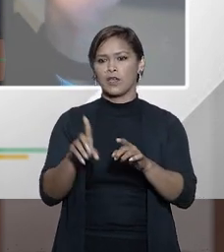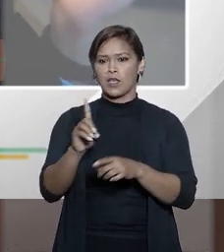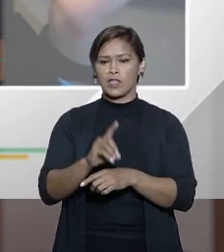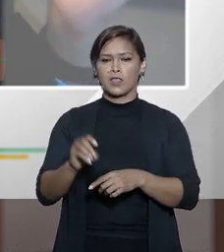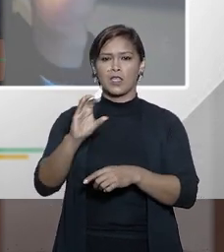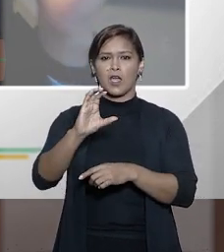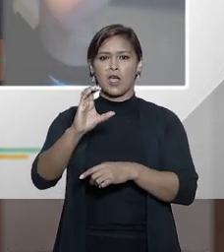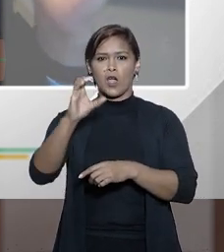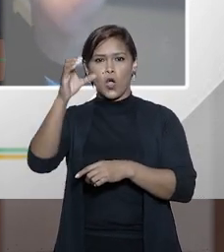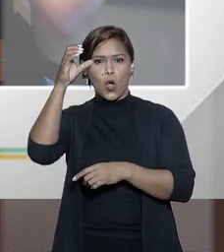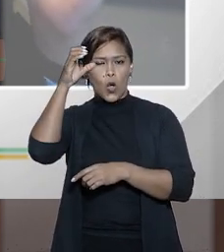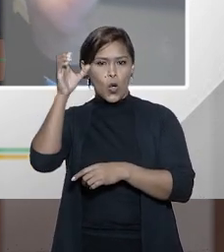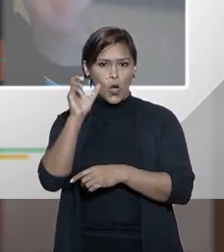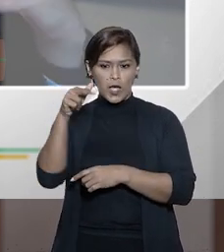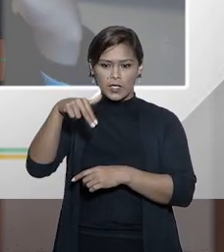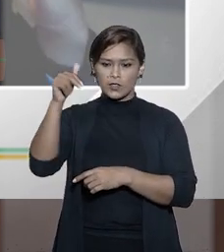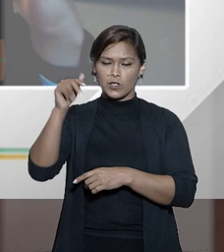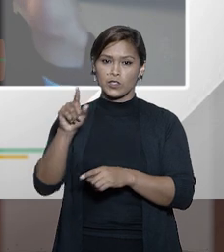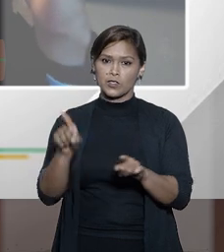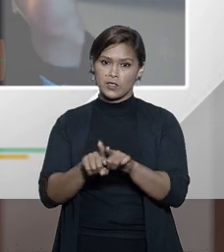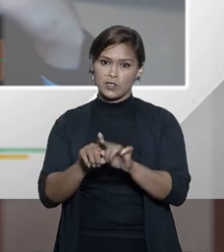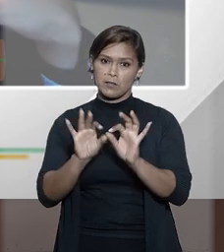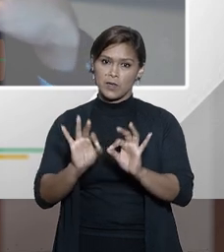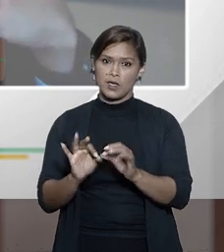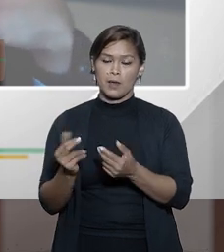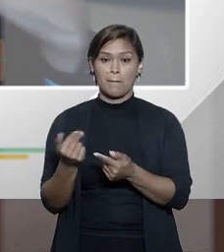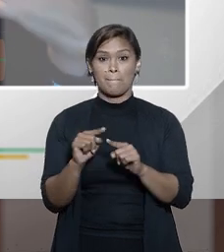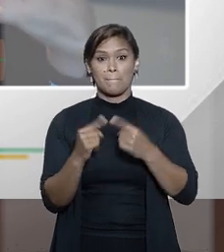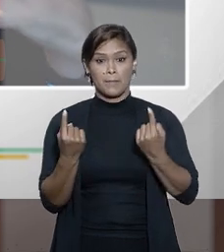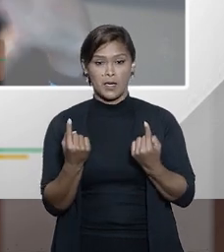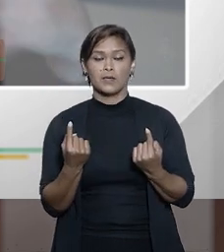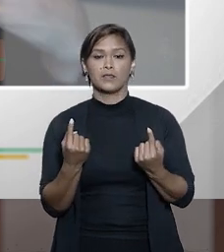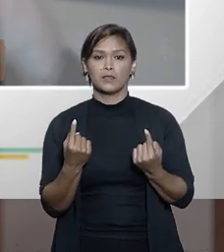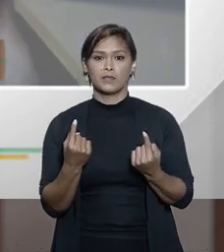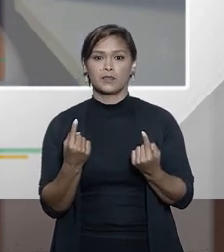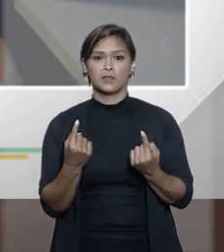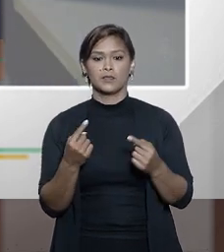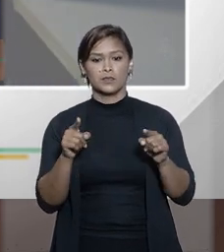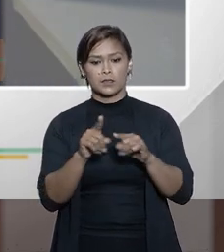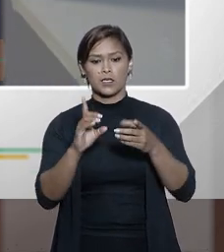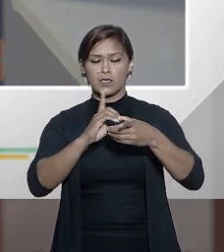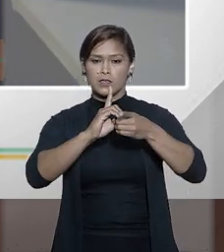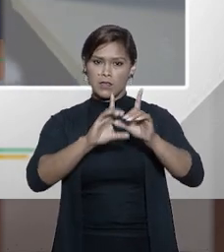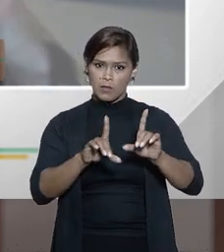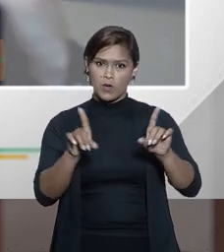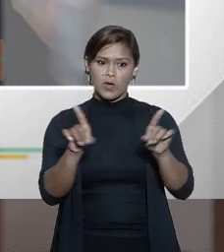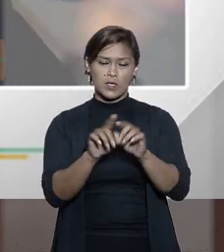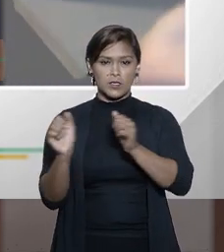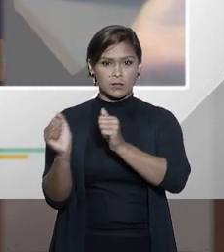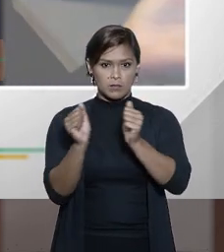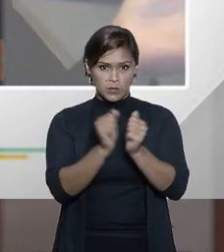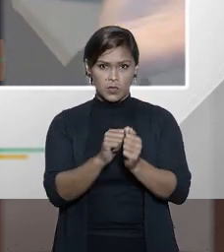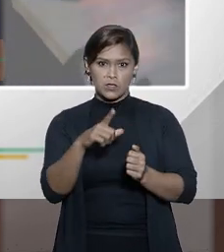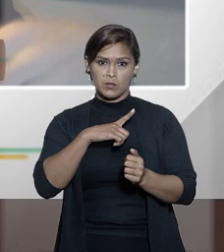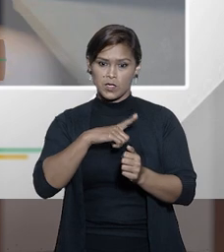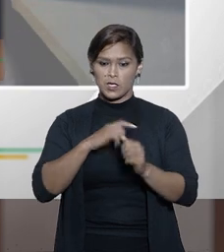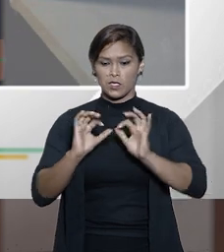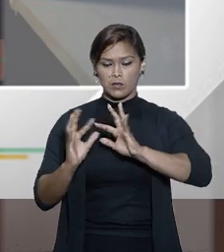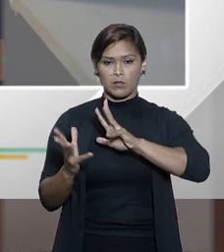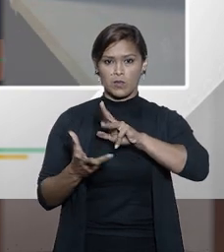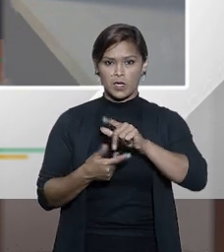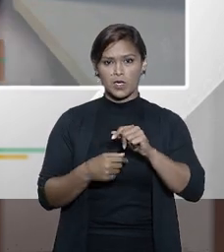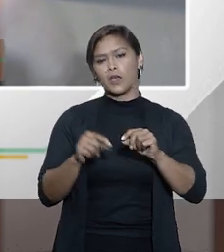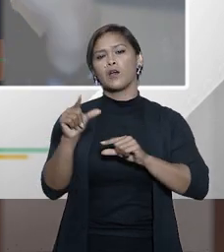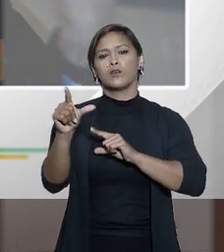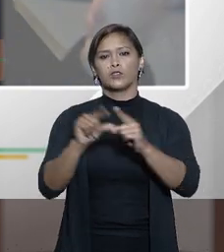da Coreia Coreia do Norte também conhecida como mas as das democracias que existem no planeta